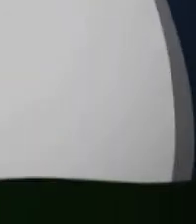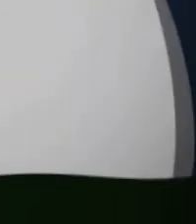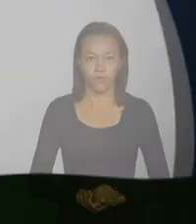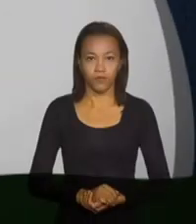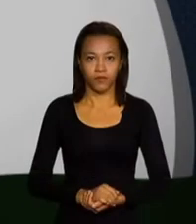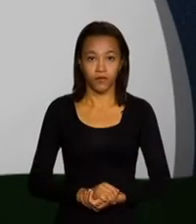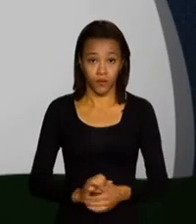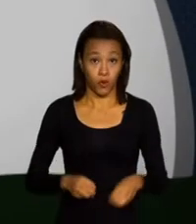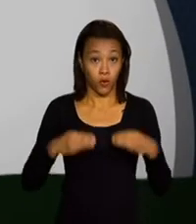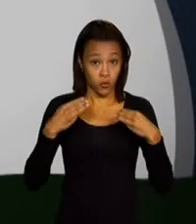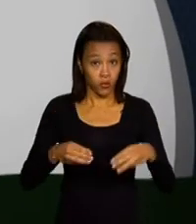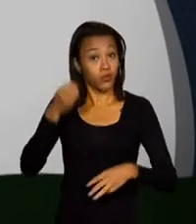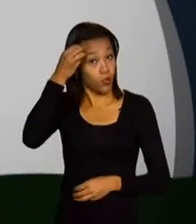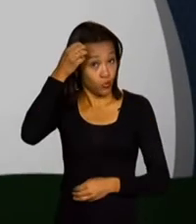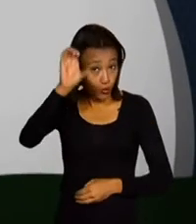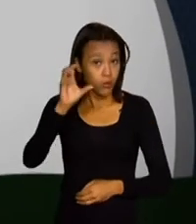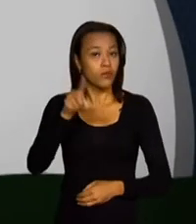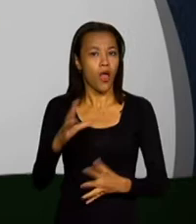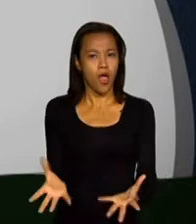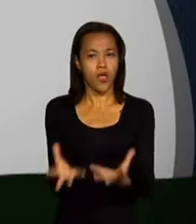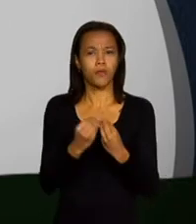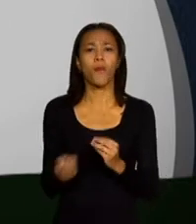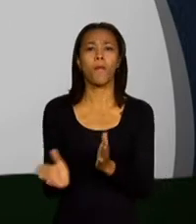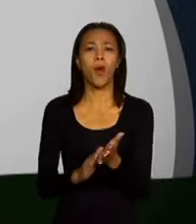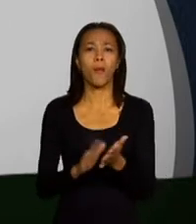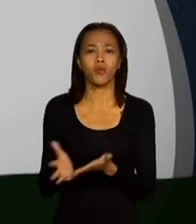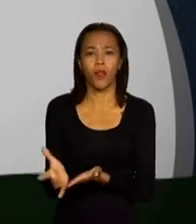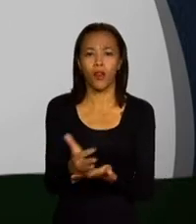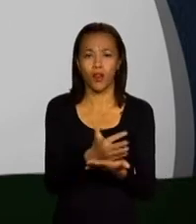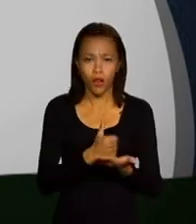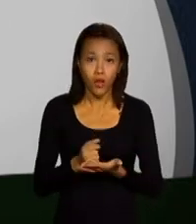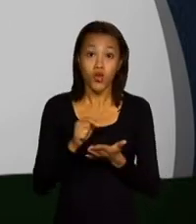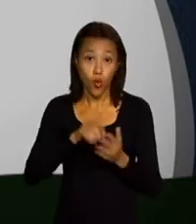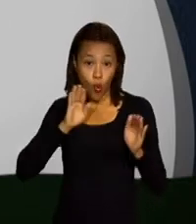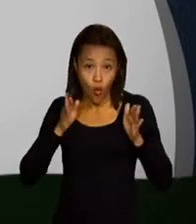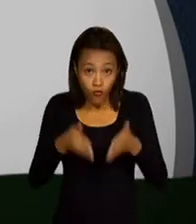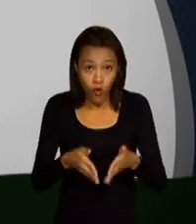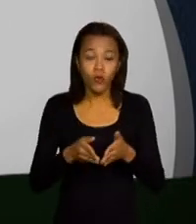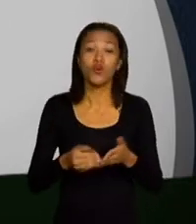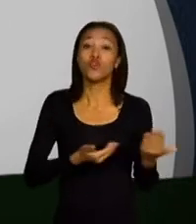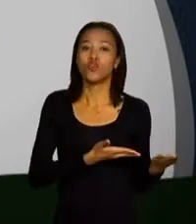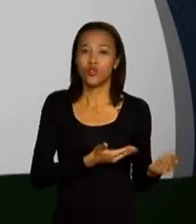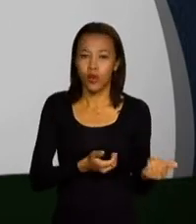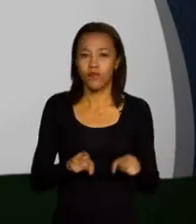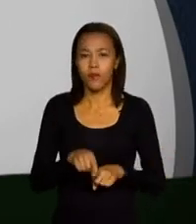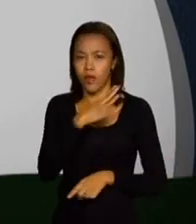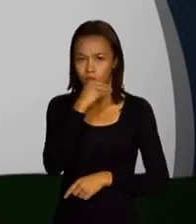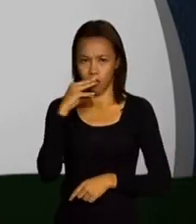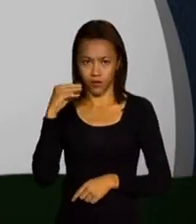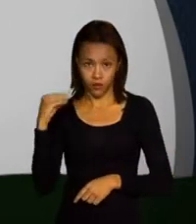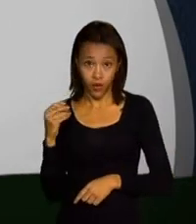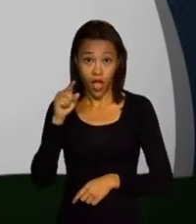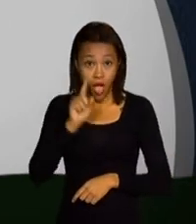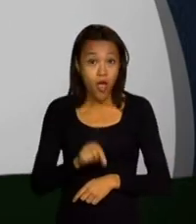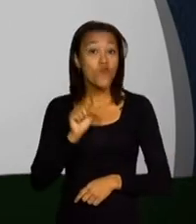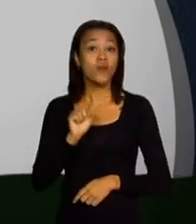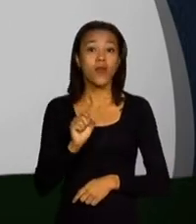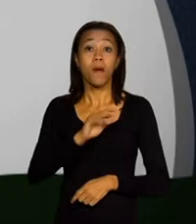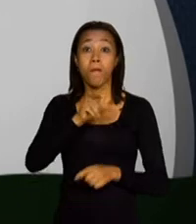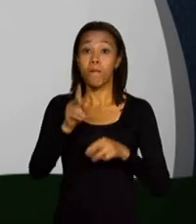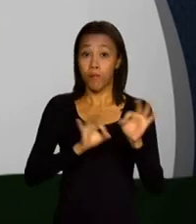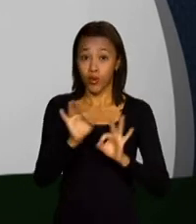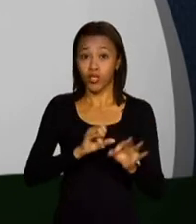O Ministério da Cultura está recebendo propostas de ações com foco em jovens e adolescentes. É o chamado